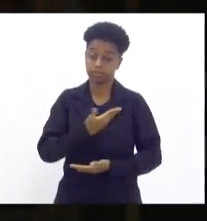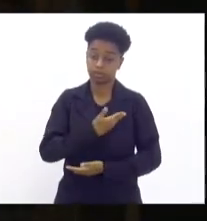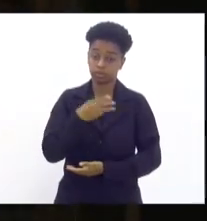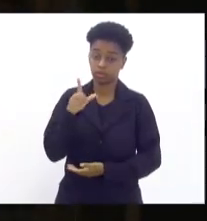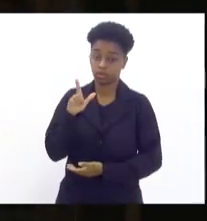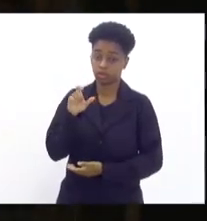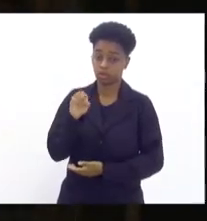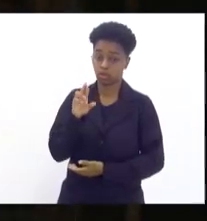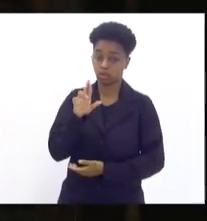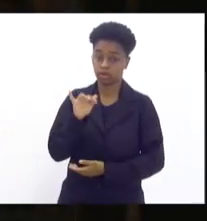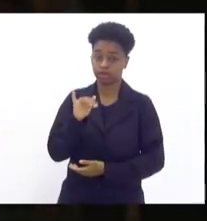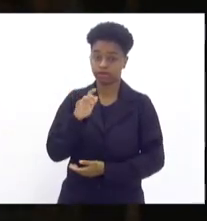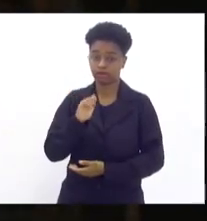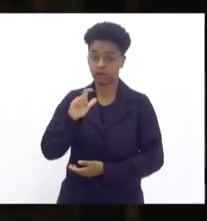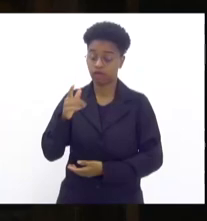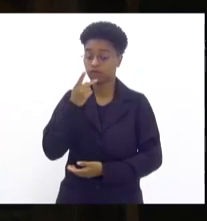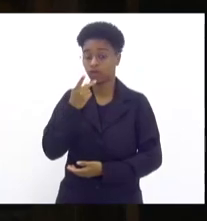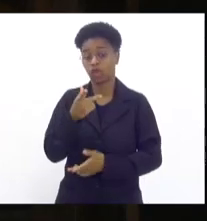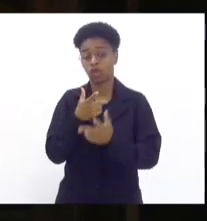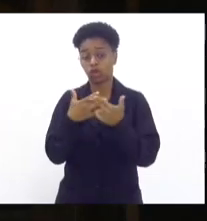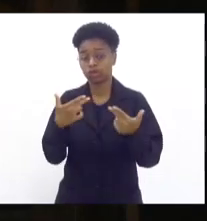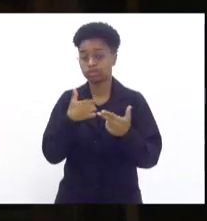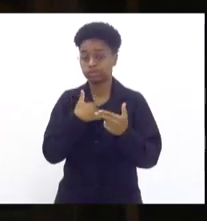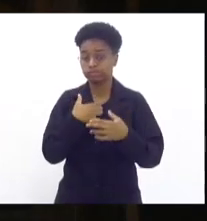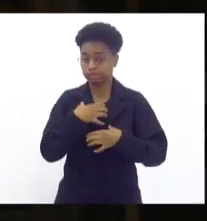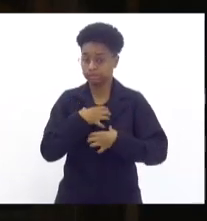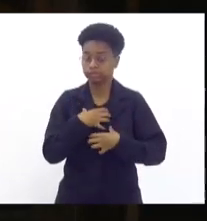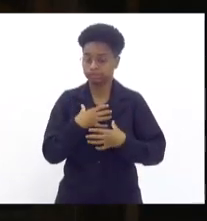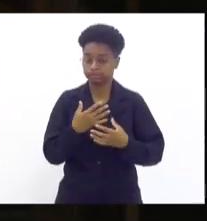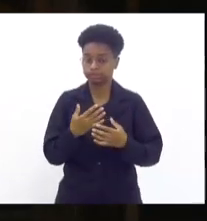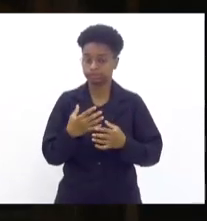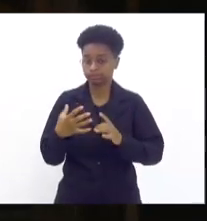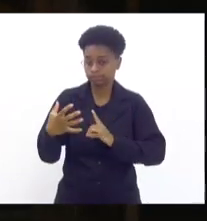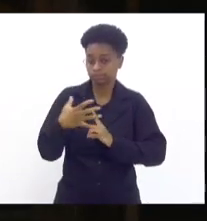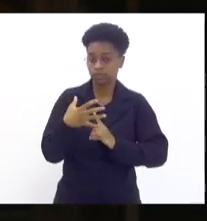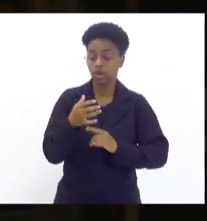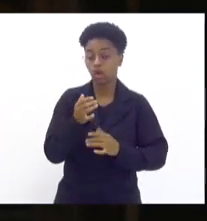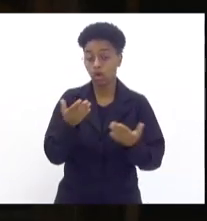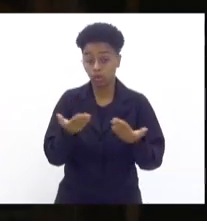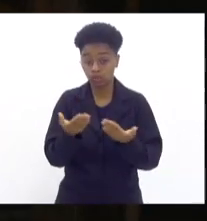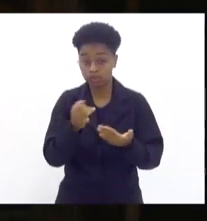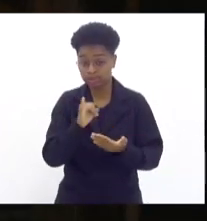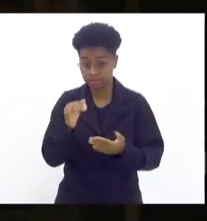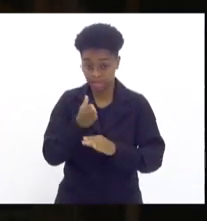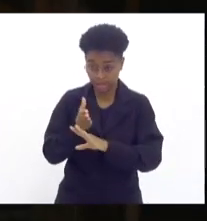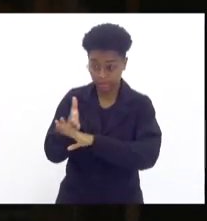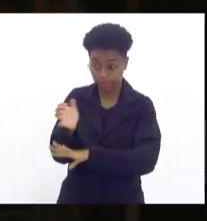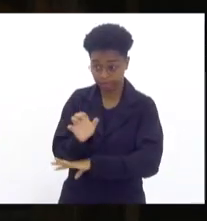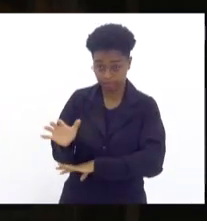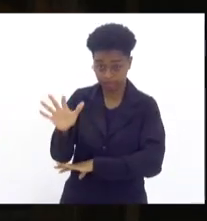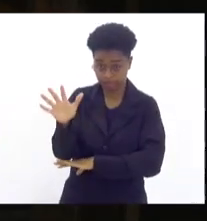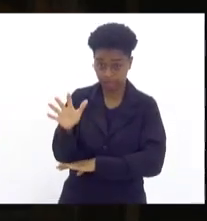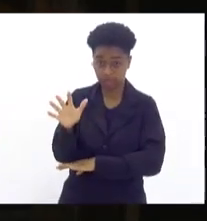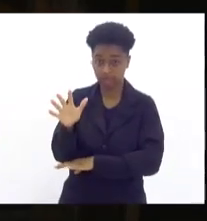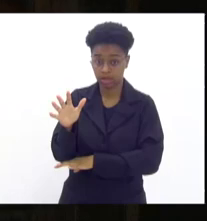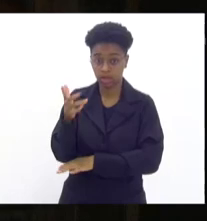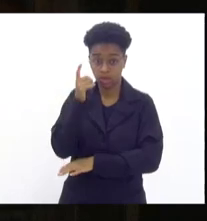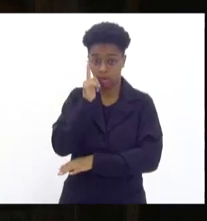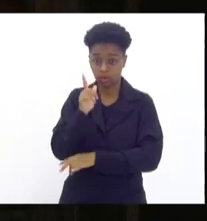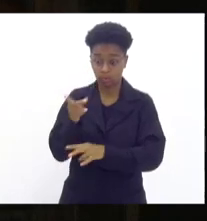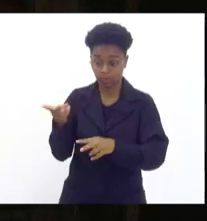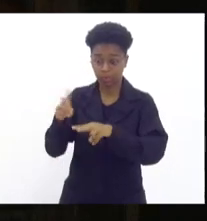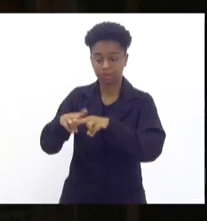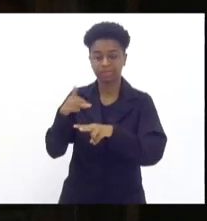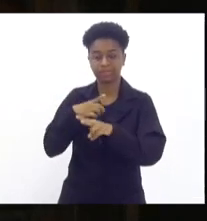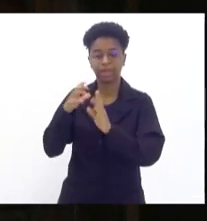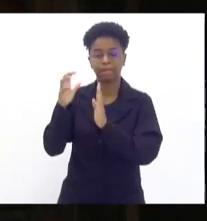falou uma coisa que me marcou, hoje você vai em uma comunidade e quando você sarqueia o indivíduo, o deputado Amorim, você vai ver ele com diversas